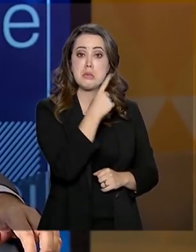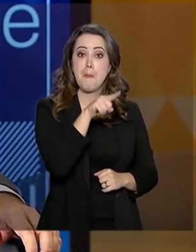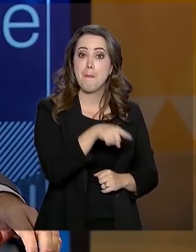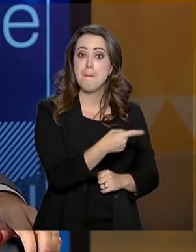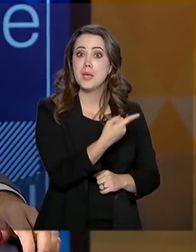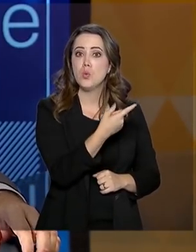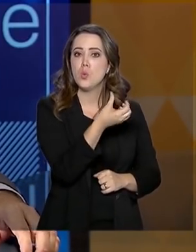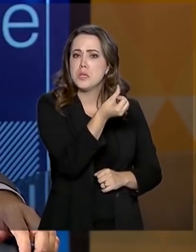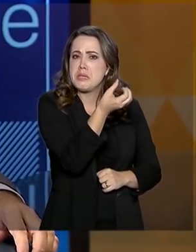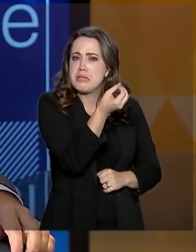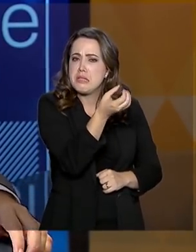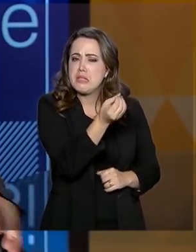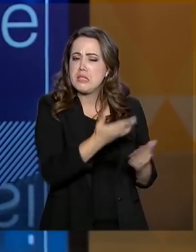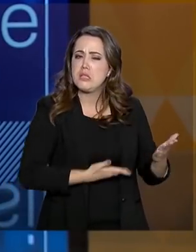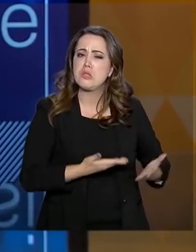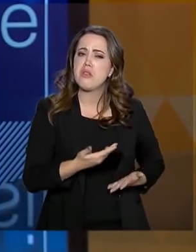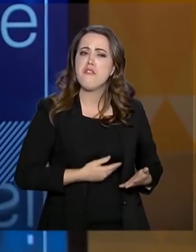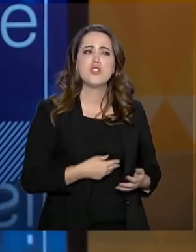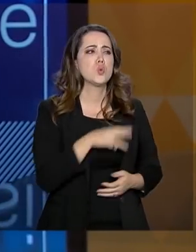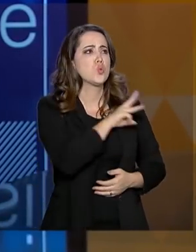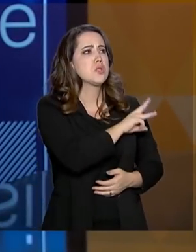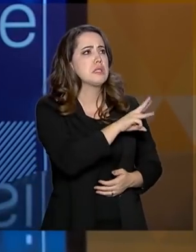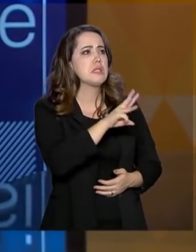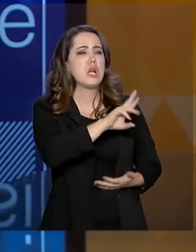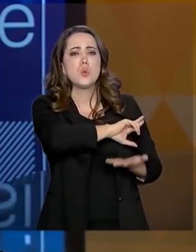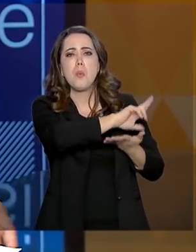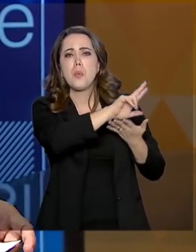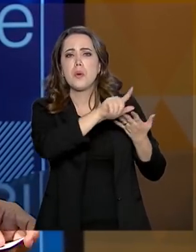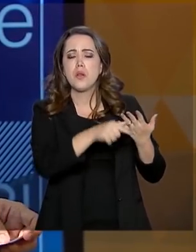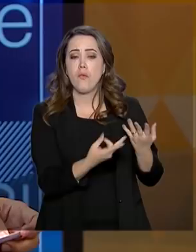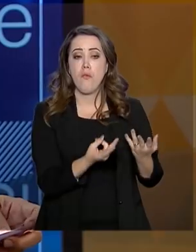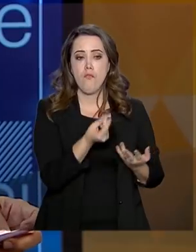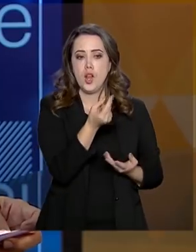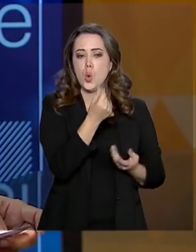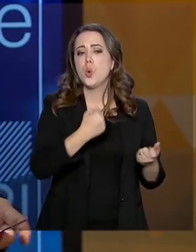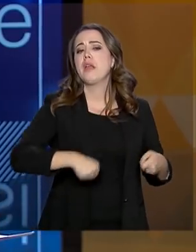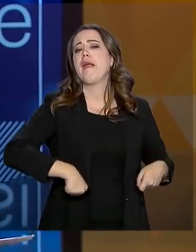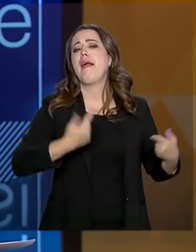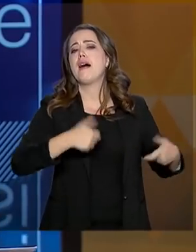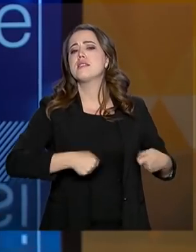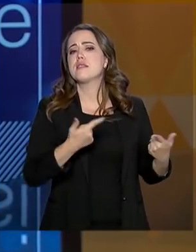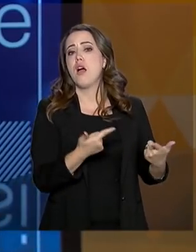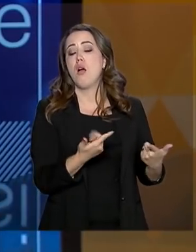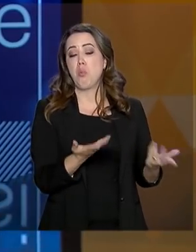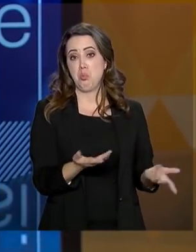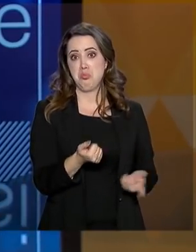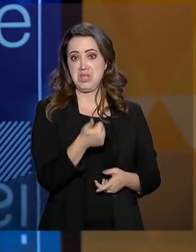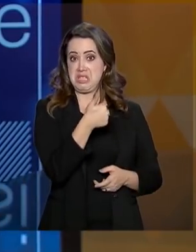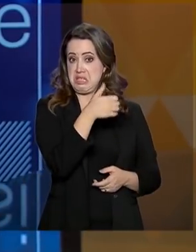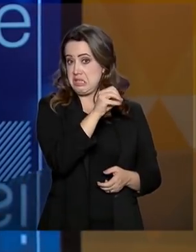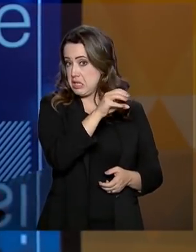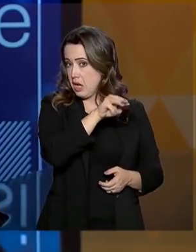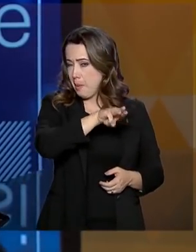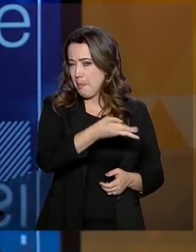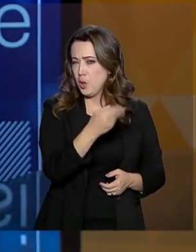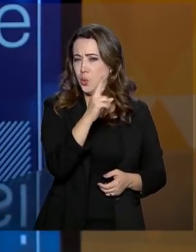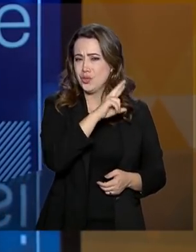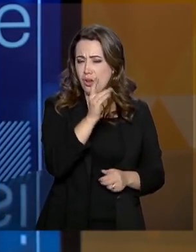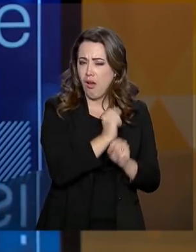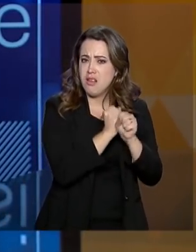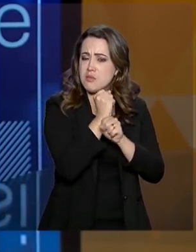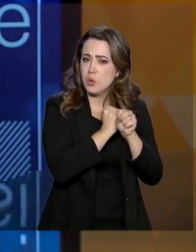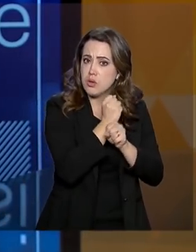serviços e sites que existem, eles consomem, pelo dado que eu tenho aqui, 100 milhões de reais por ano. Com essa